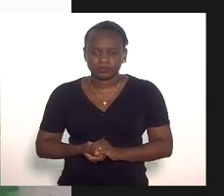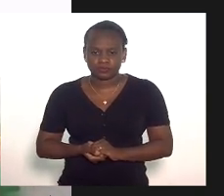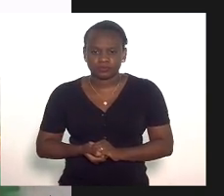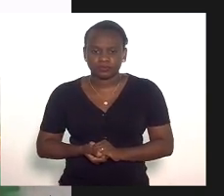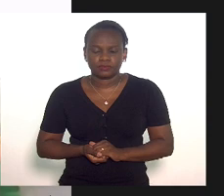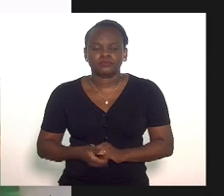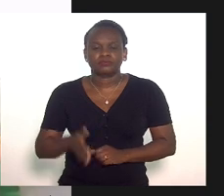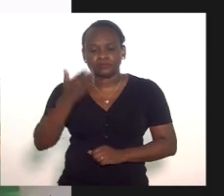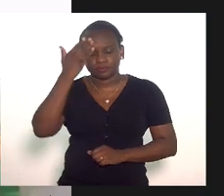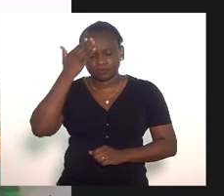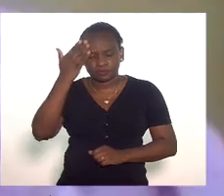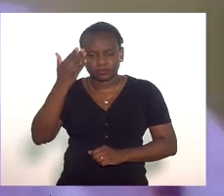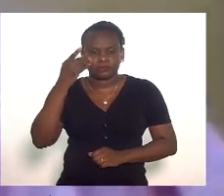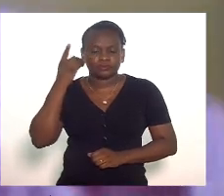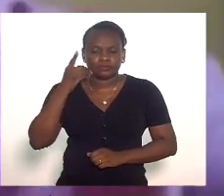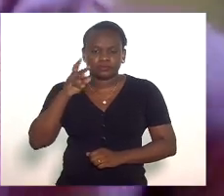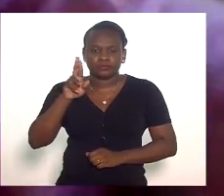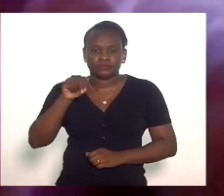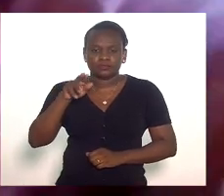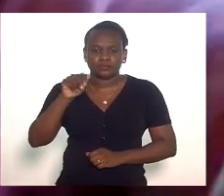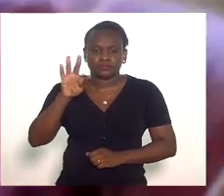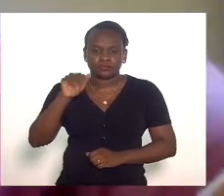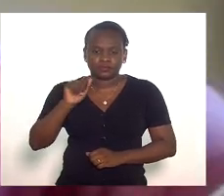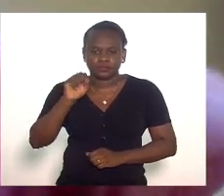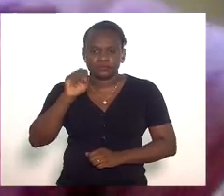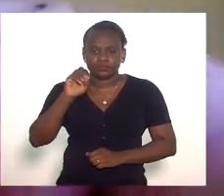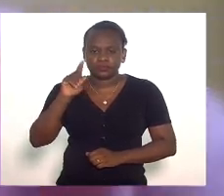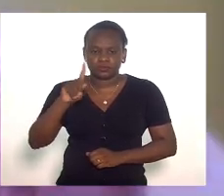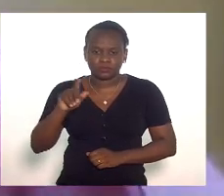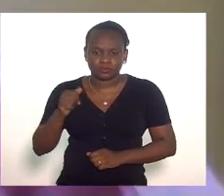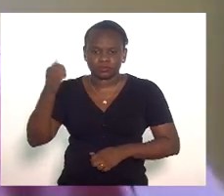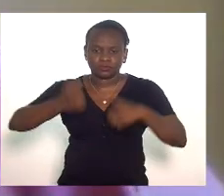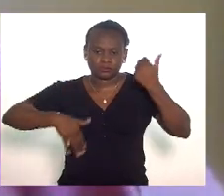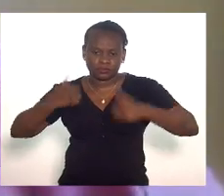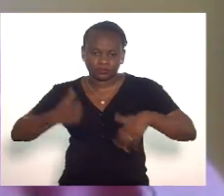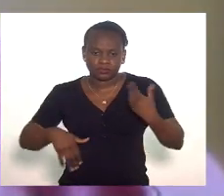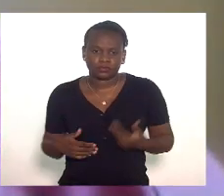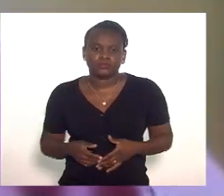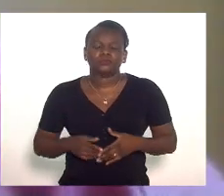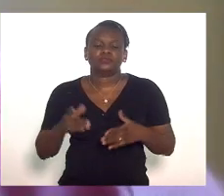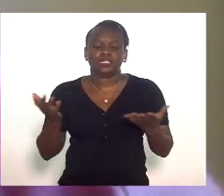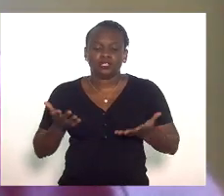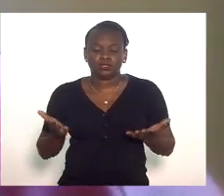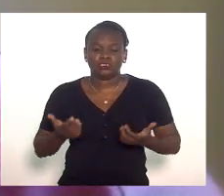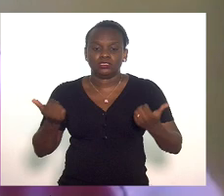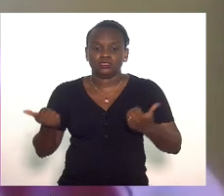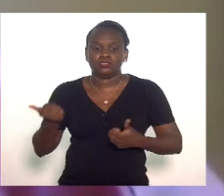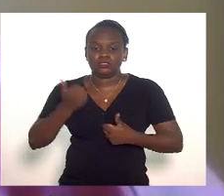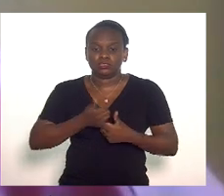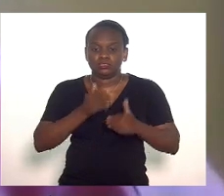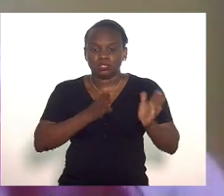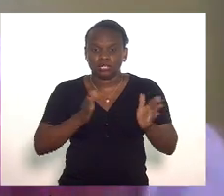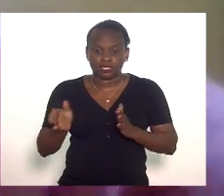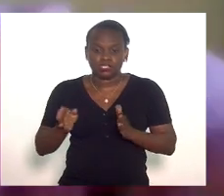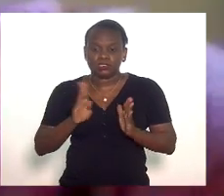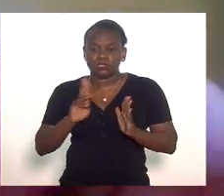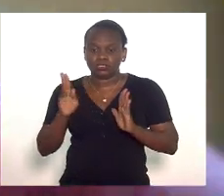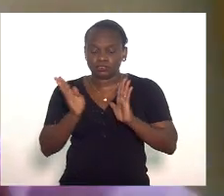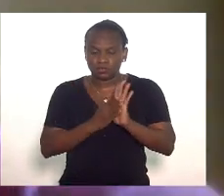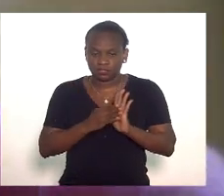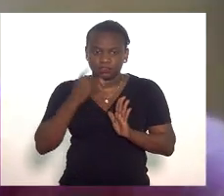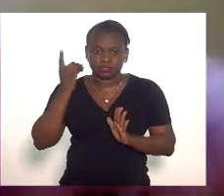obrigado deputada Renata Souza por sua manifestação tem a palavra agora por ordem de inscrição